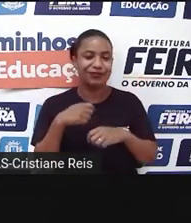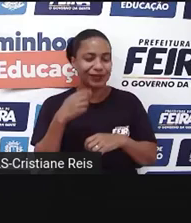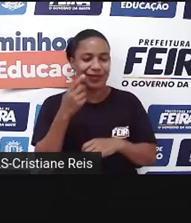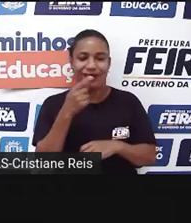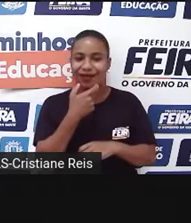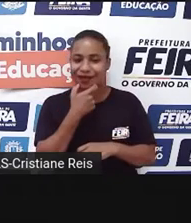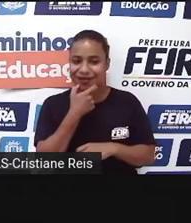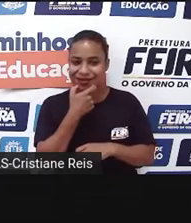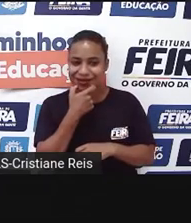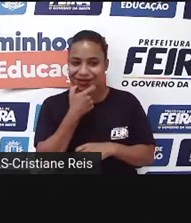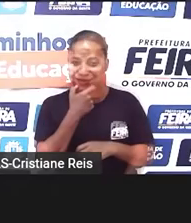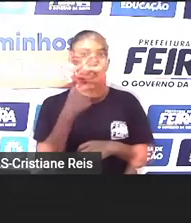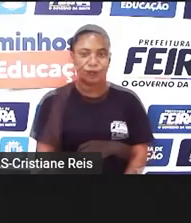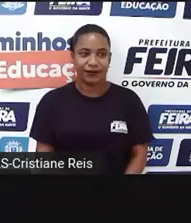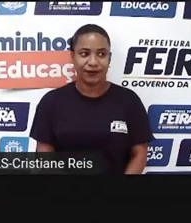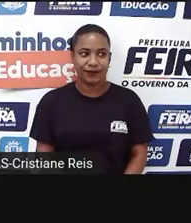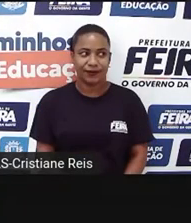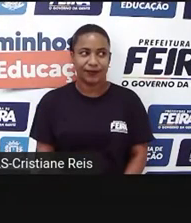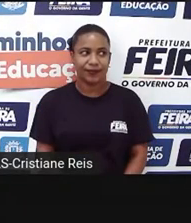Ok, students?